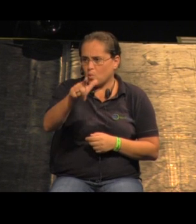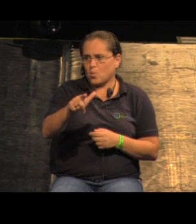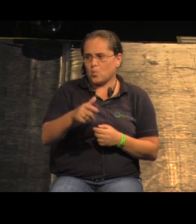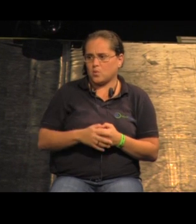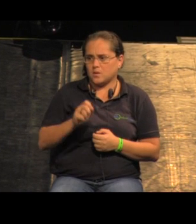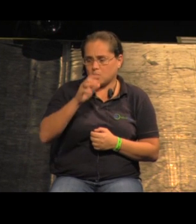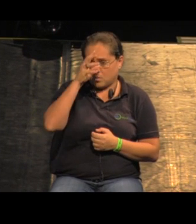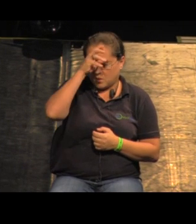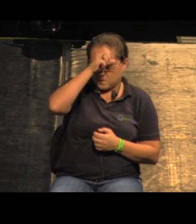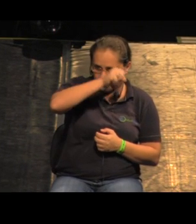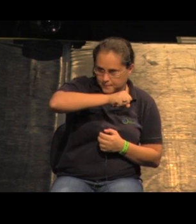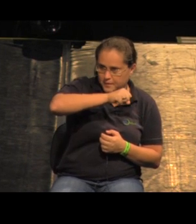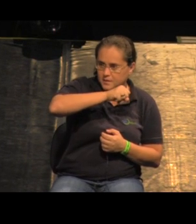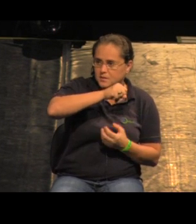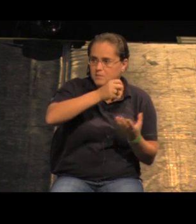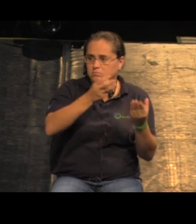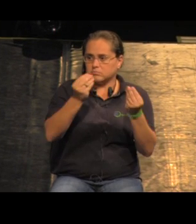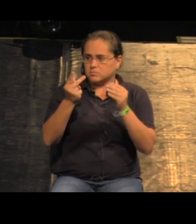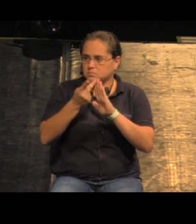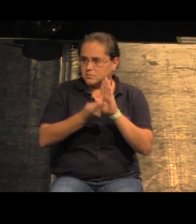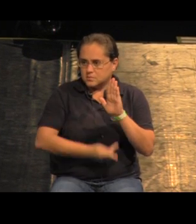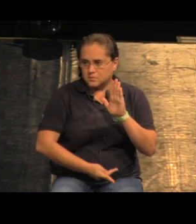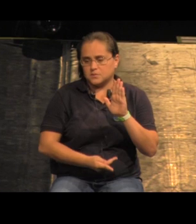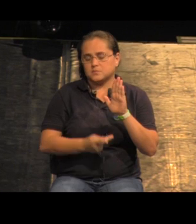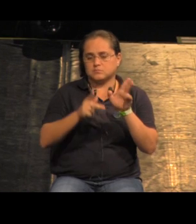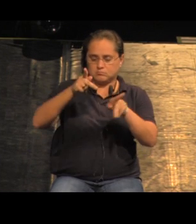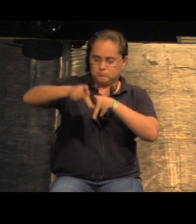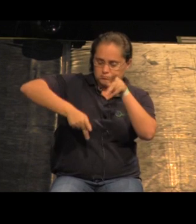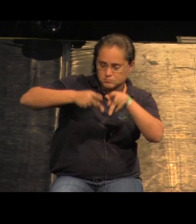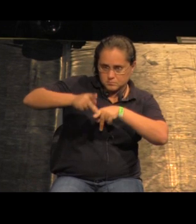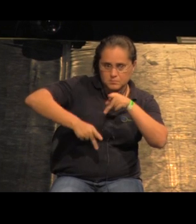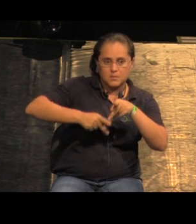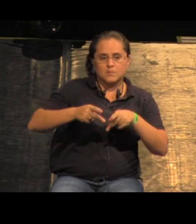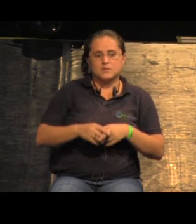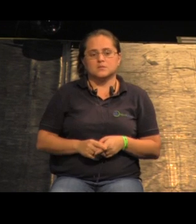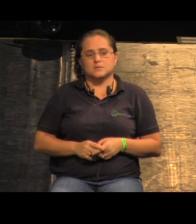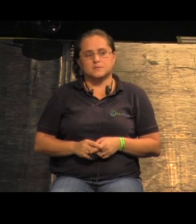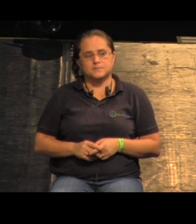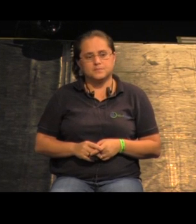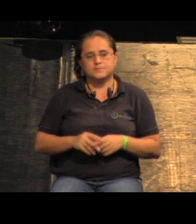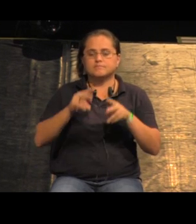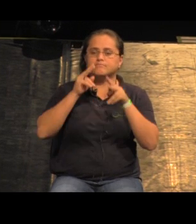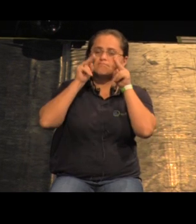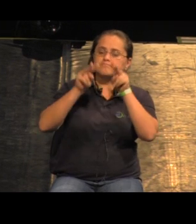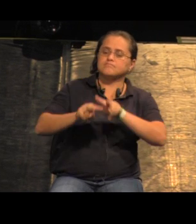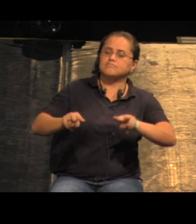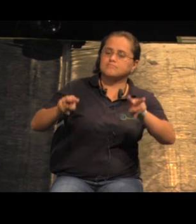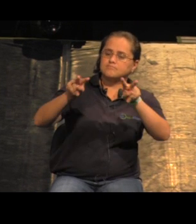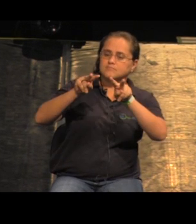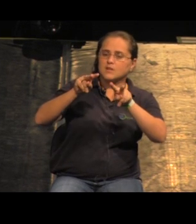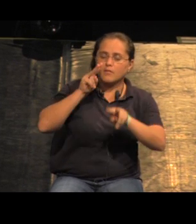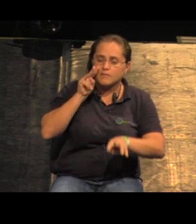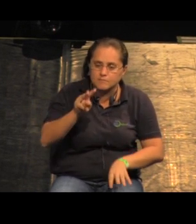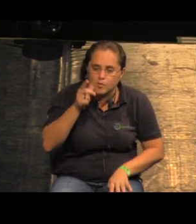eu aprendi em muitos projetos, que para muitas populações marginais, a visibilidade é uma questão